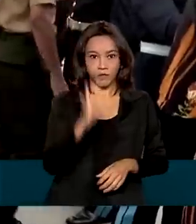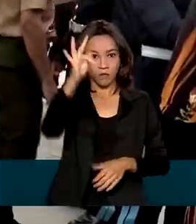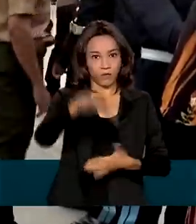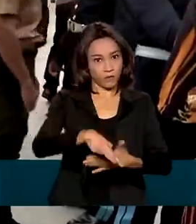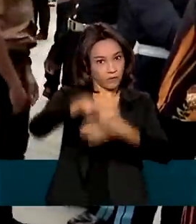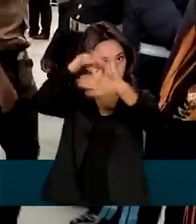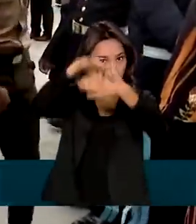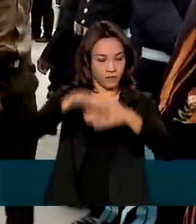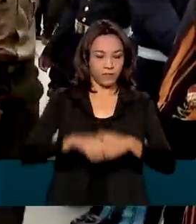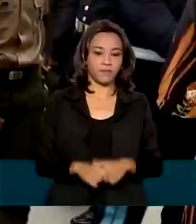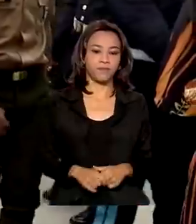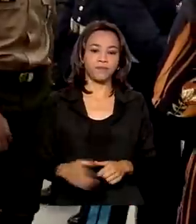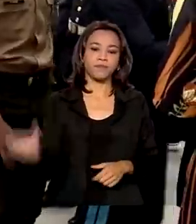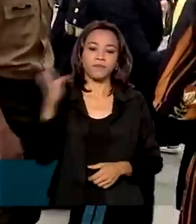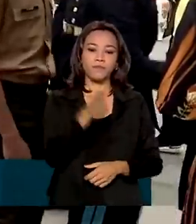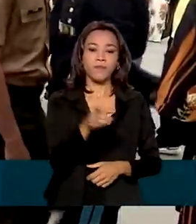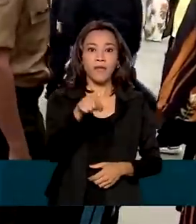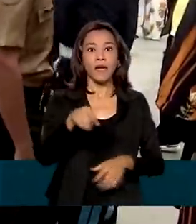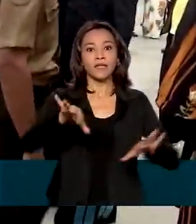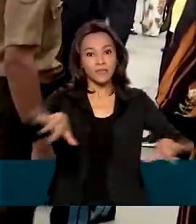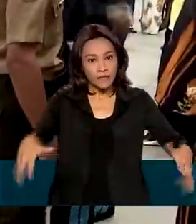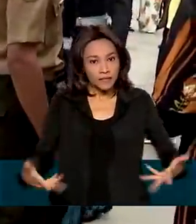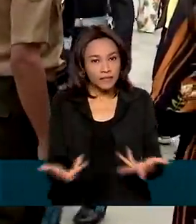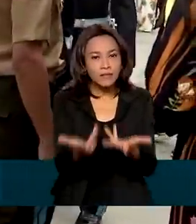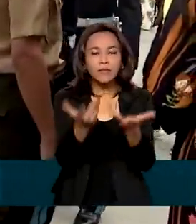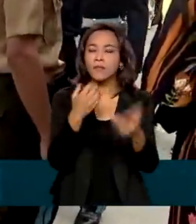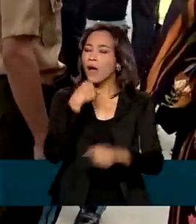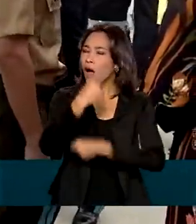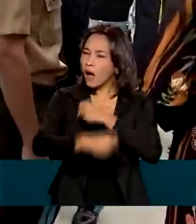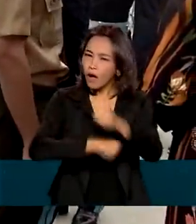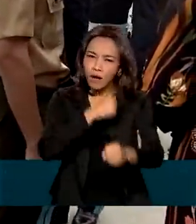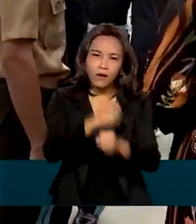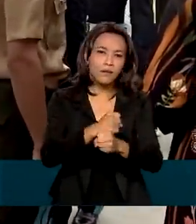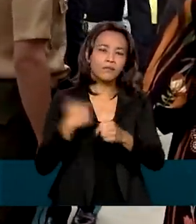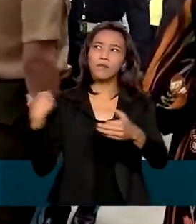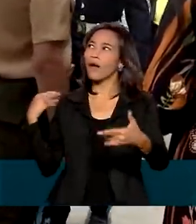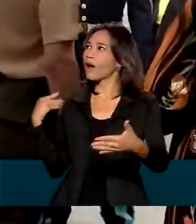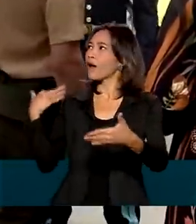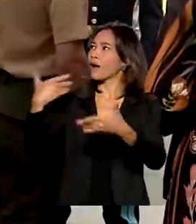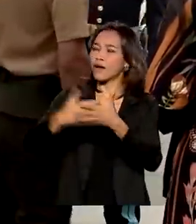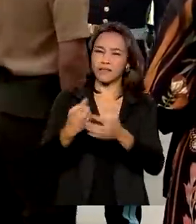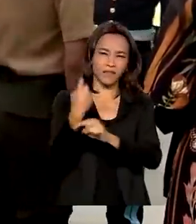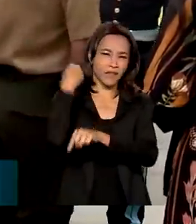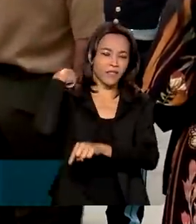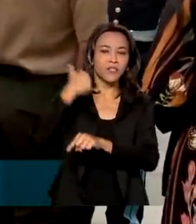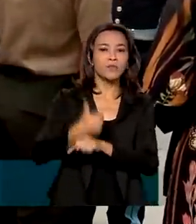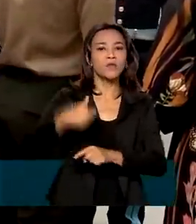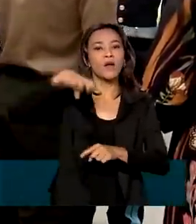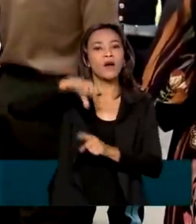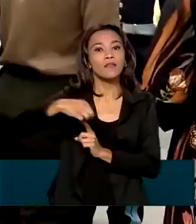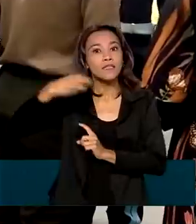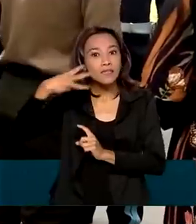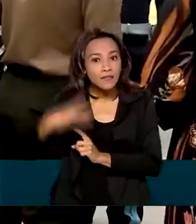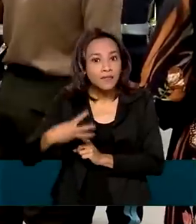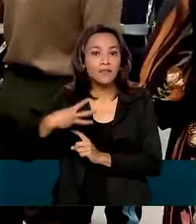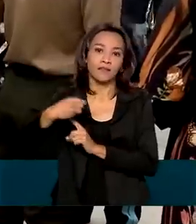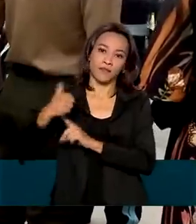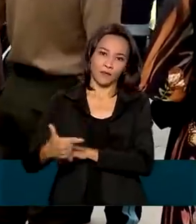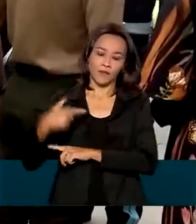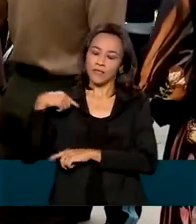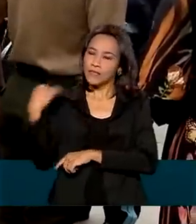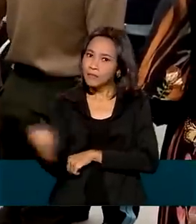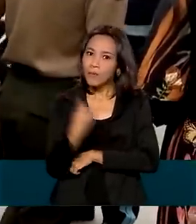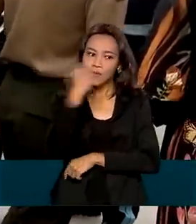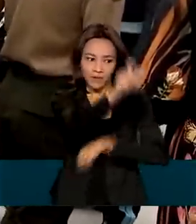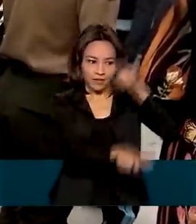A cerimônia dos espadins é realizada todos os anos, desde 1932, e é um rito importante na vida